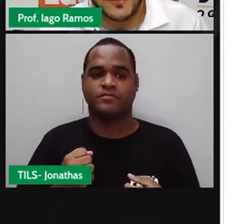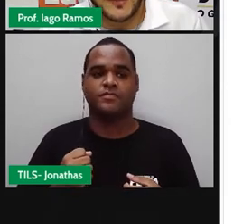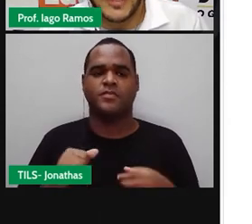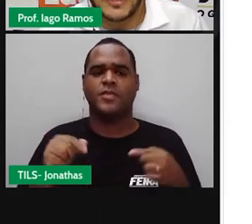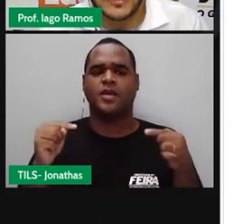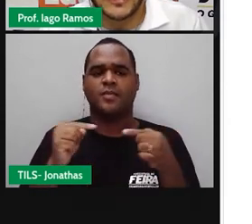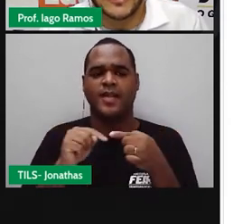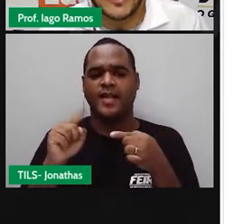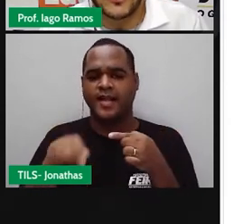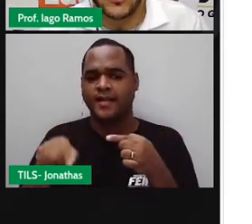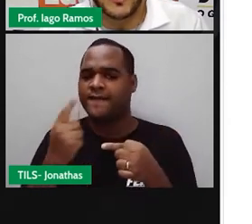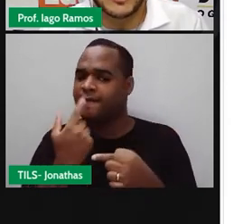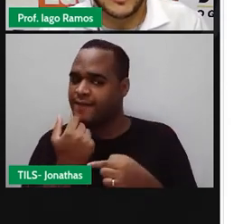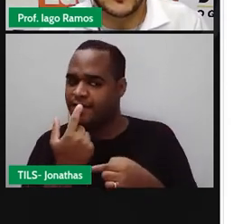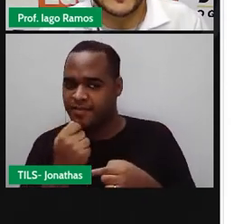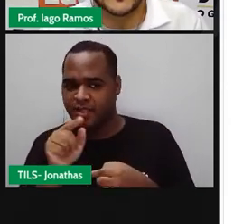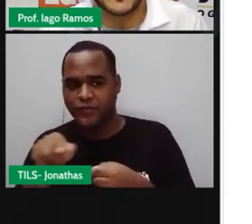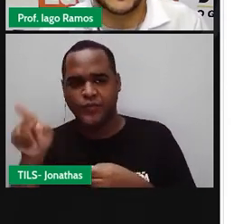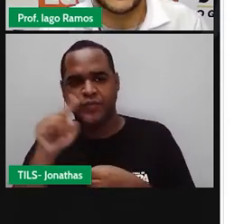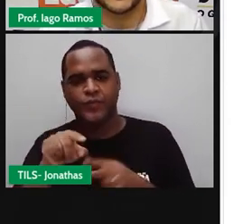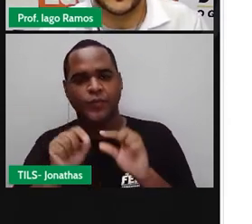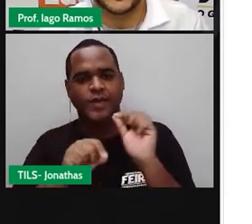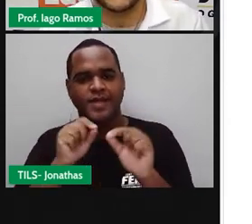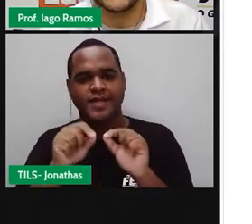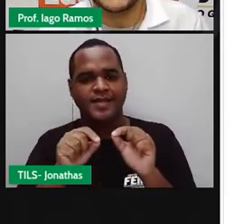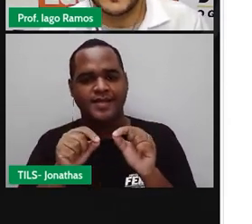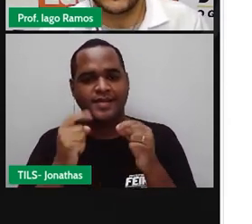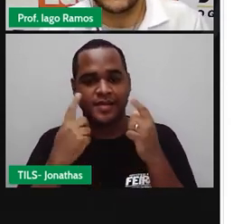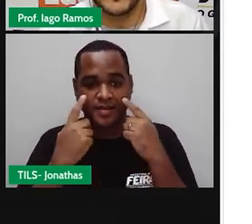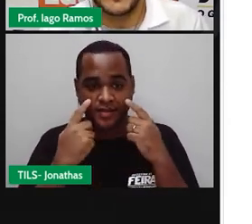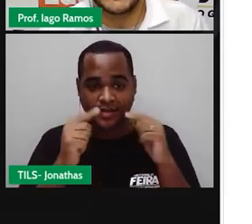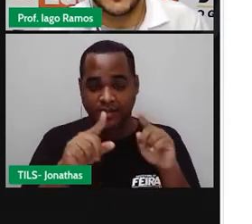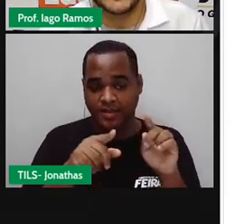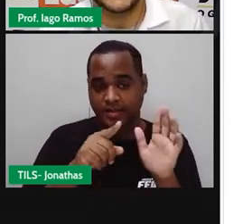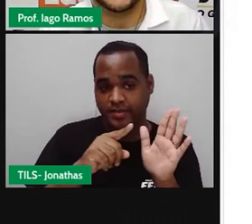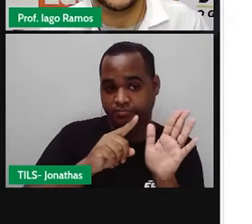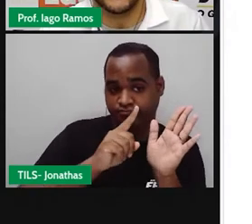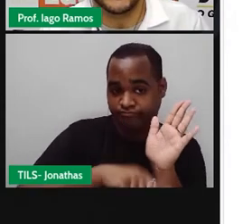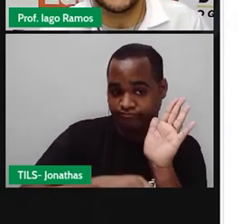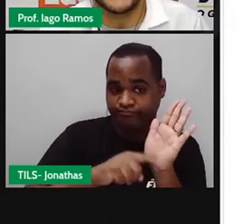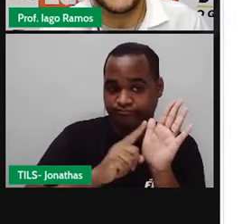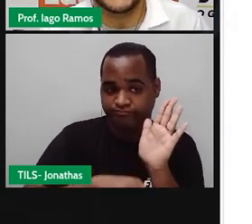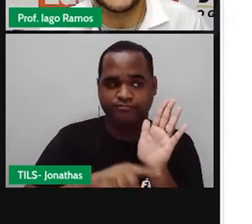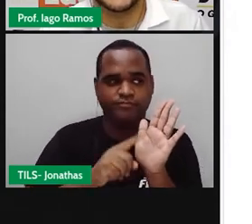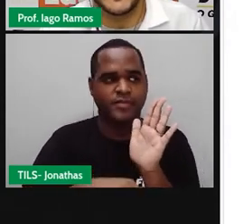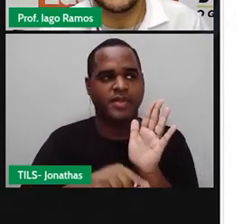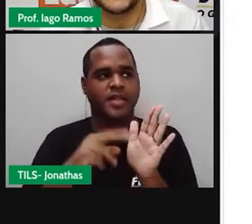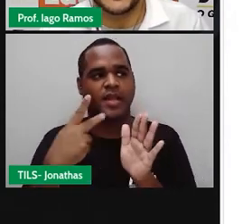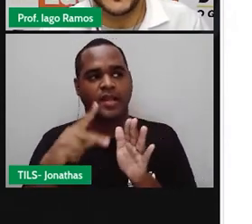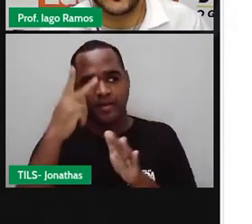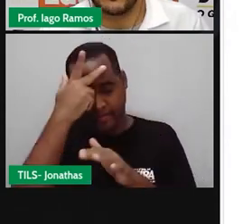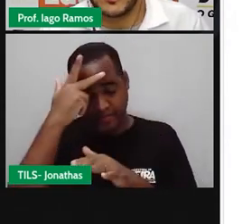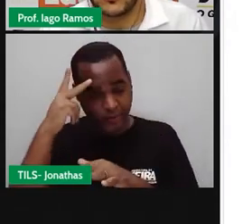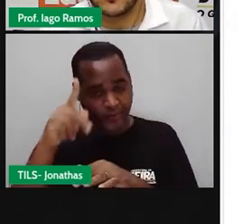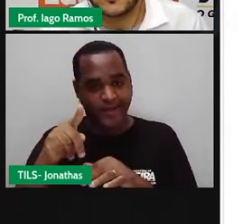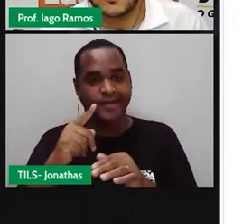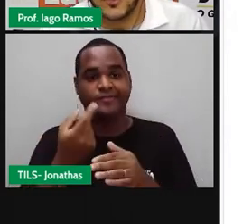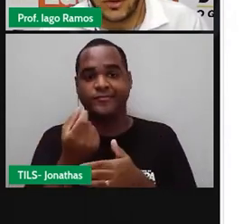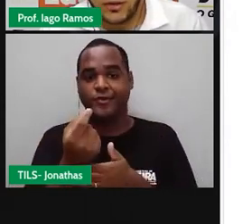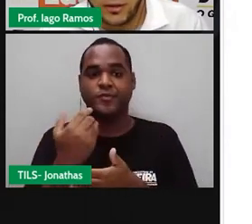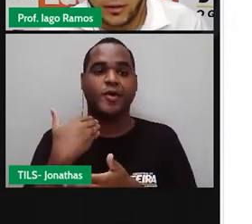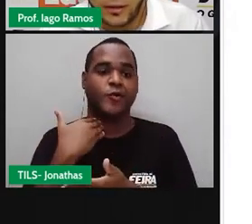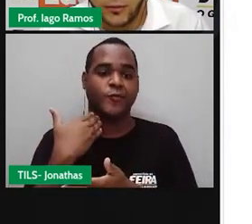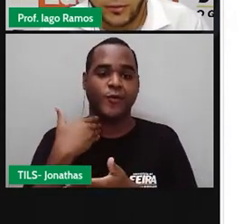essa linha vermelha, tem um comentário dizendo o seguinte, ó. O saldo é negativo quando o cliente deve dinheiro ao banco.